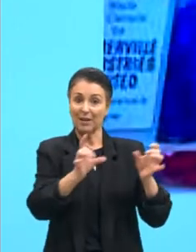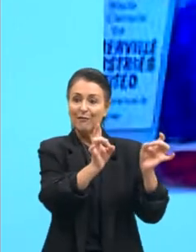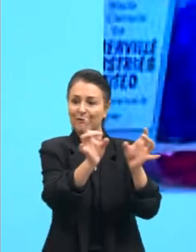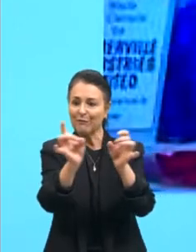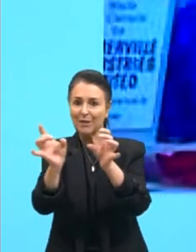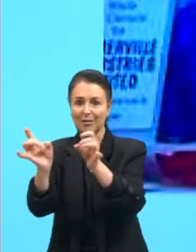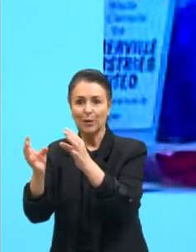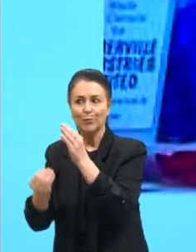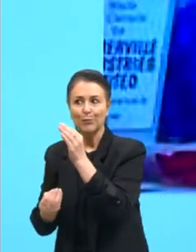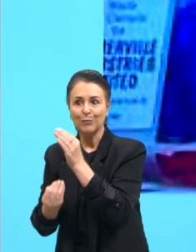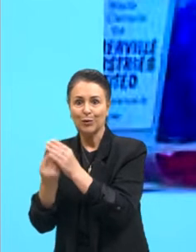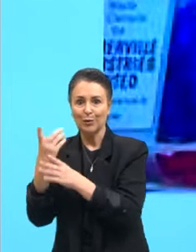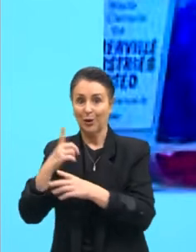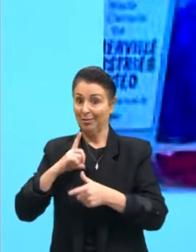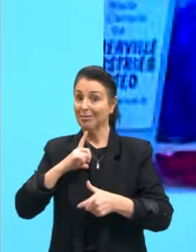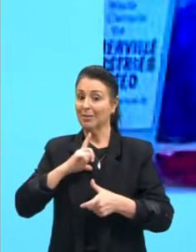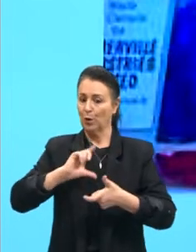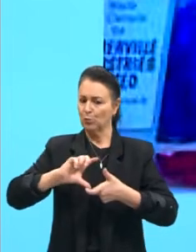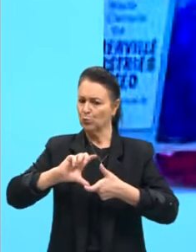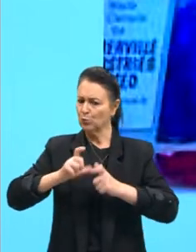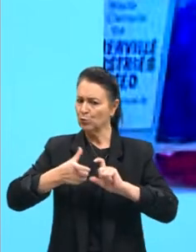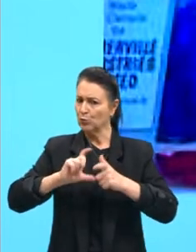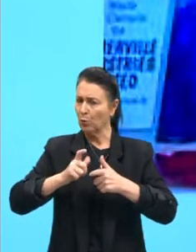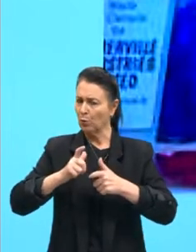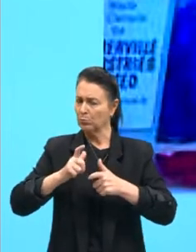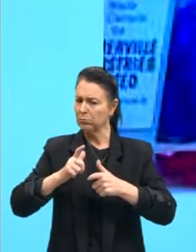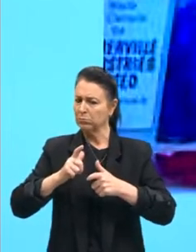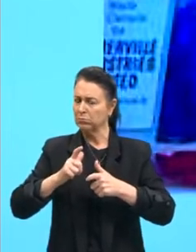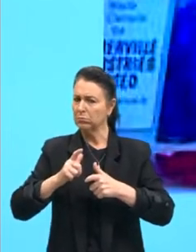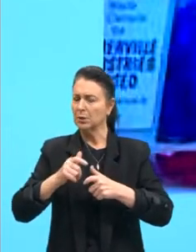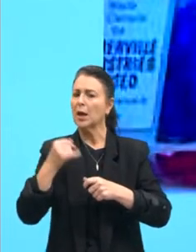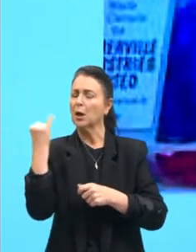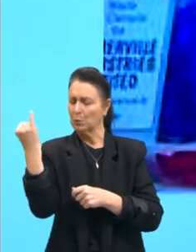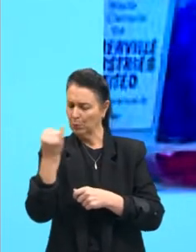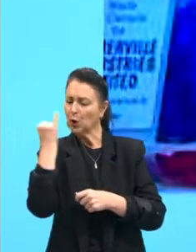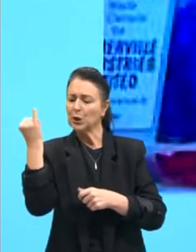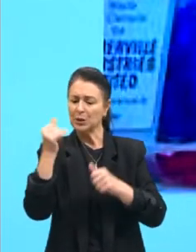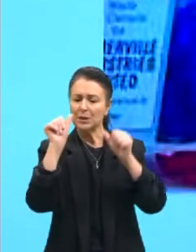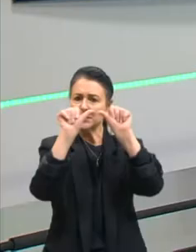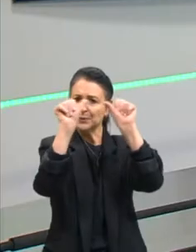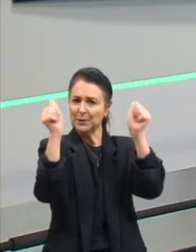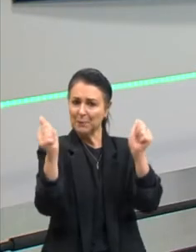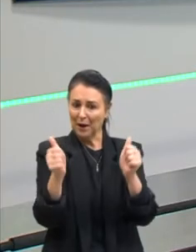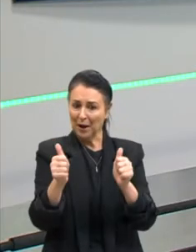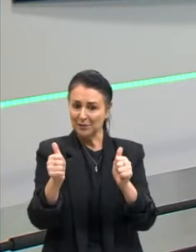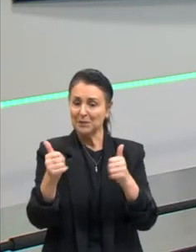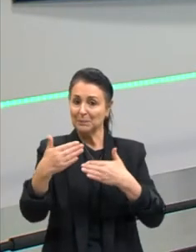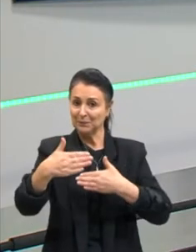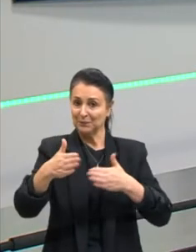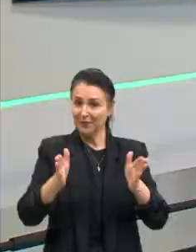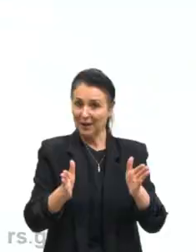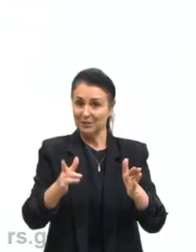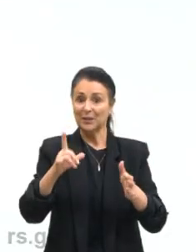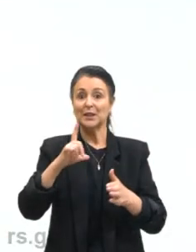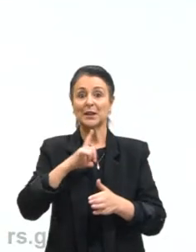Eu tenho o jogo no centro da imagem, no centro da caixa. Eu tenho dois